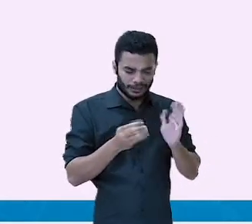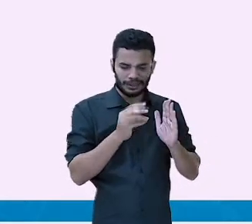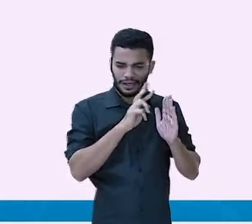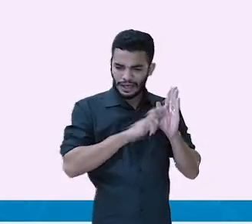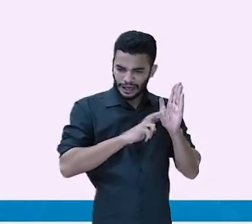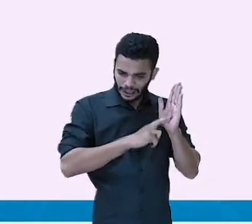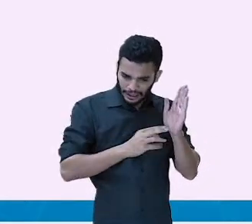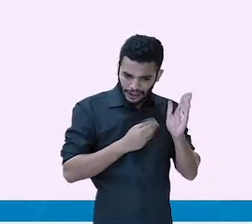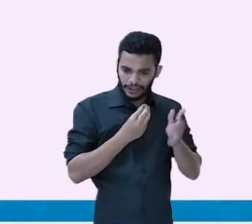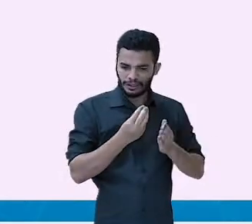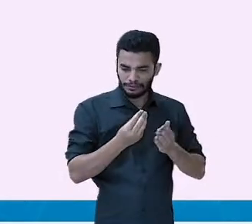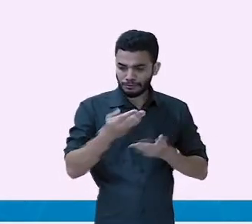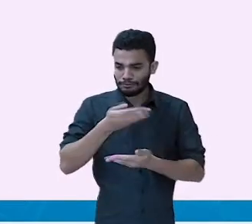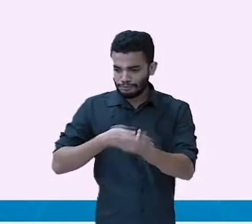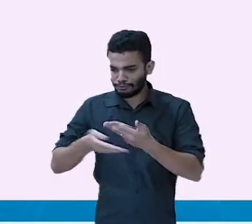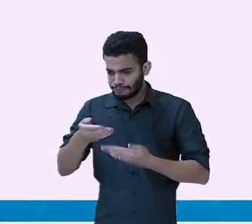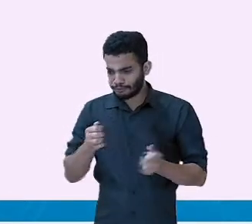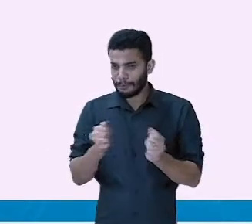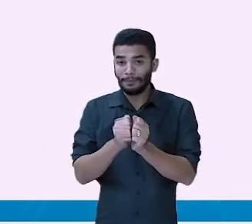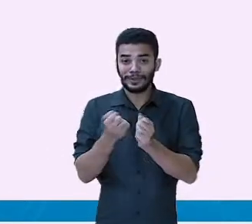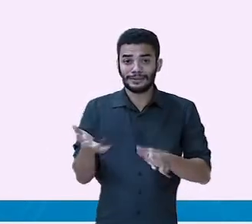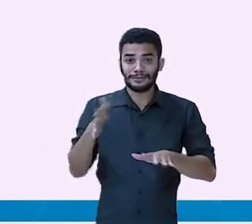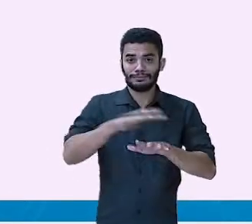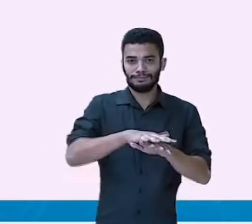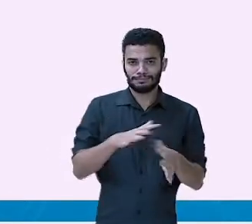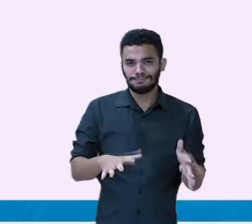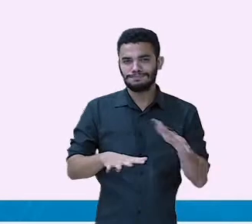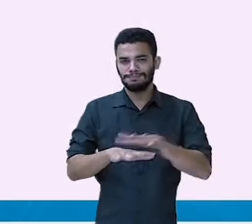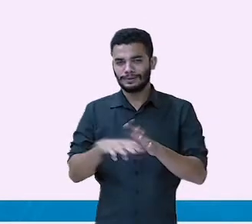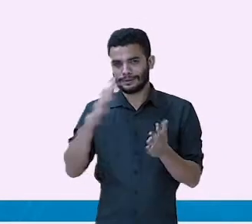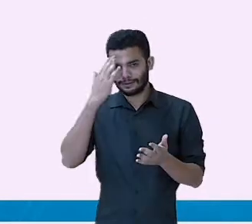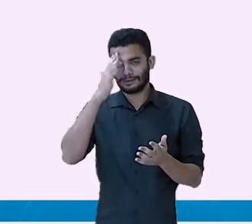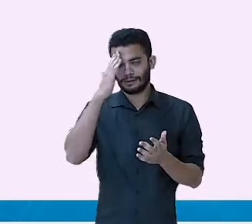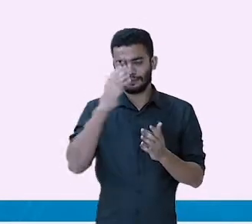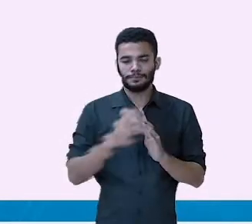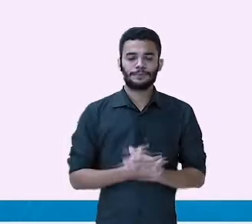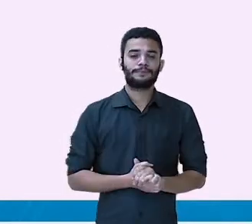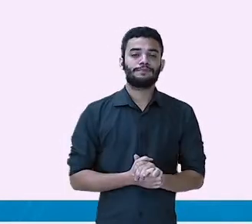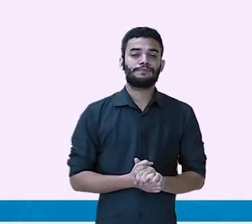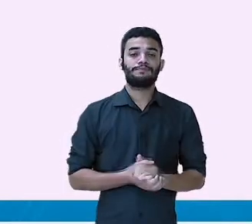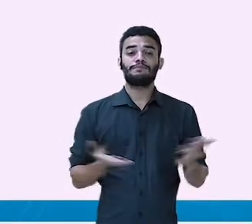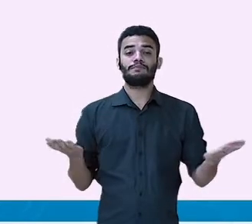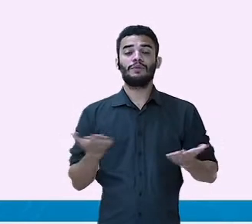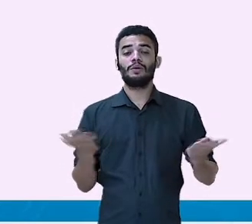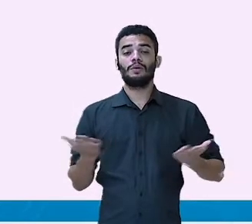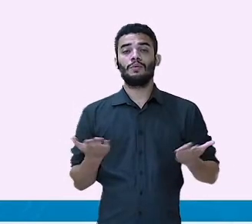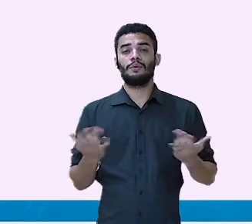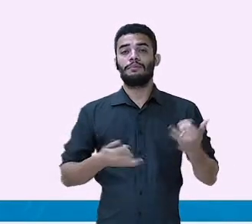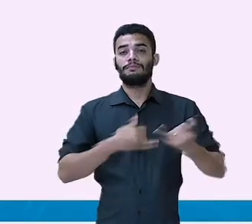a participação de todos. Vamos lá! Jogos de tabuleiro.